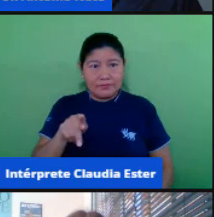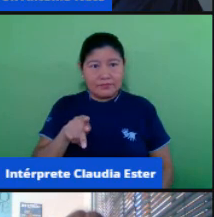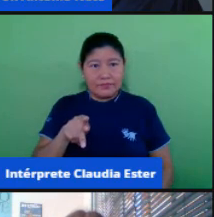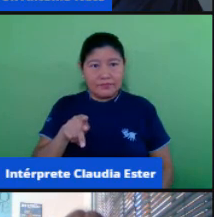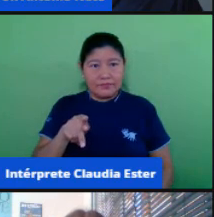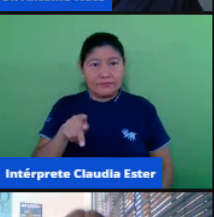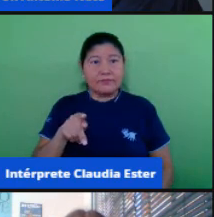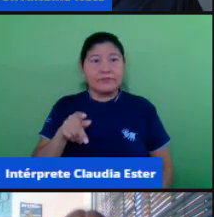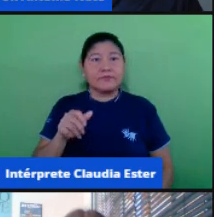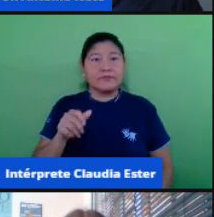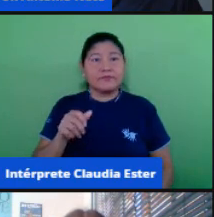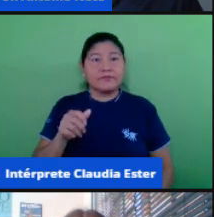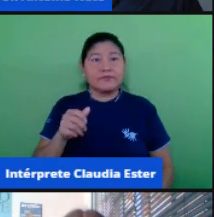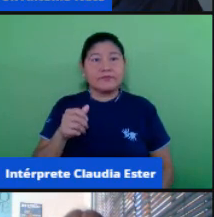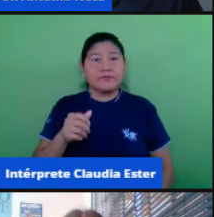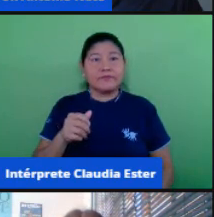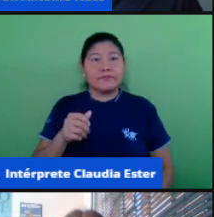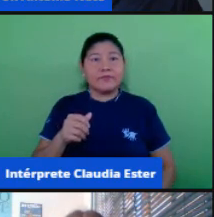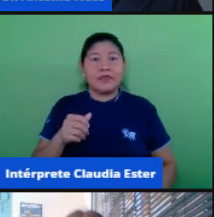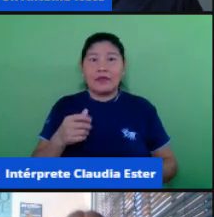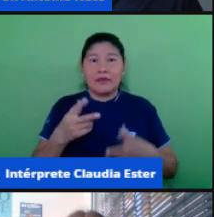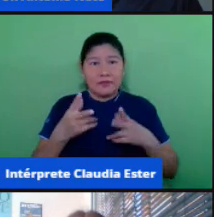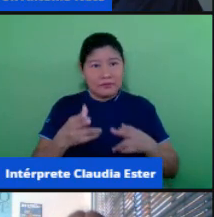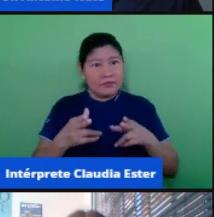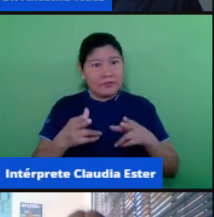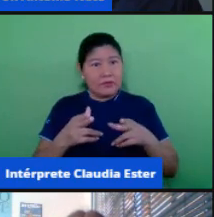chamei, chamo as professoras,